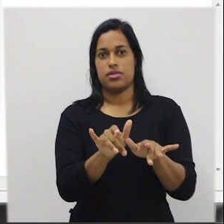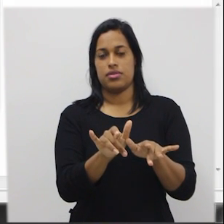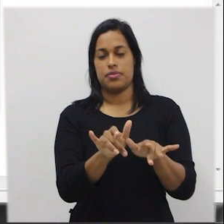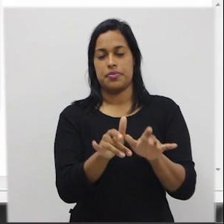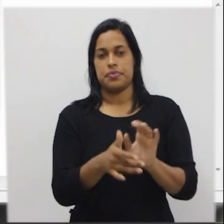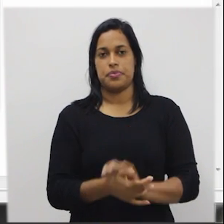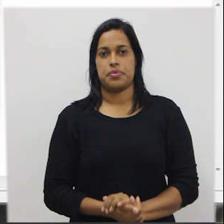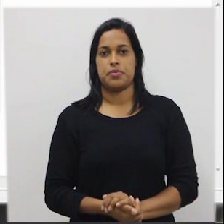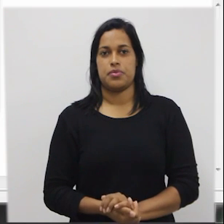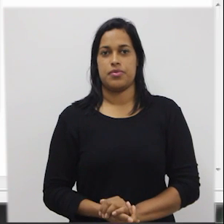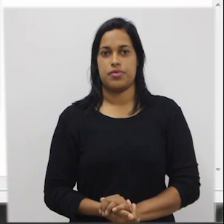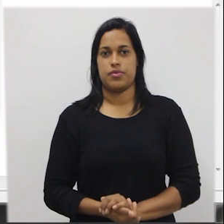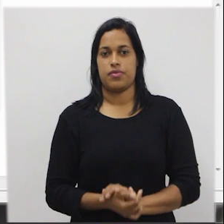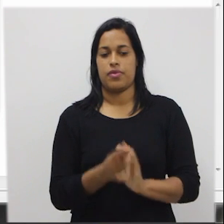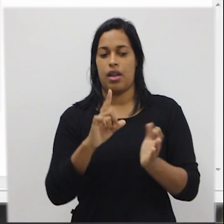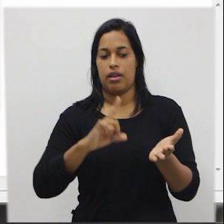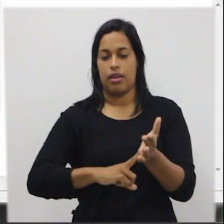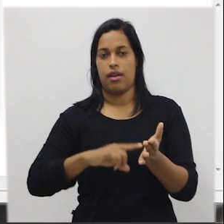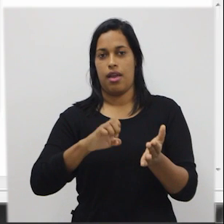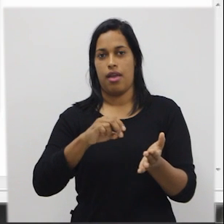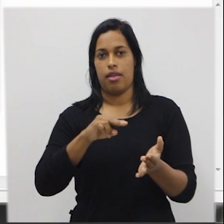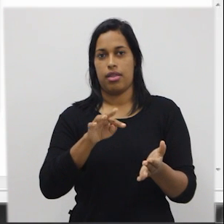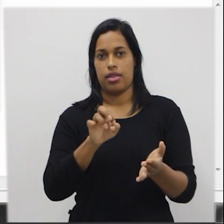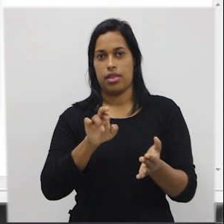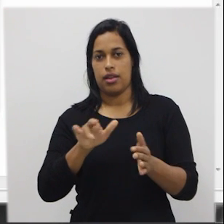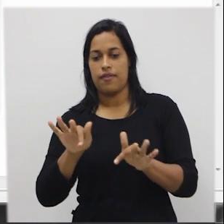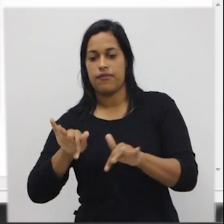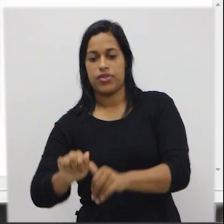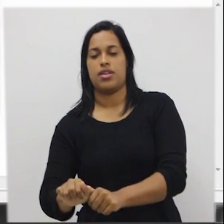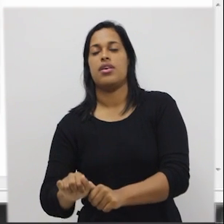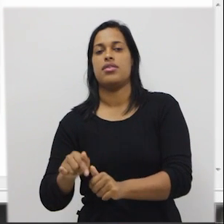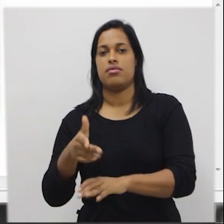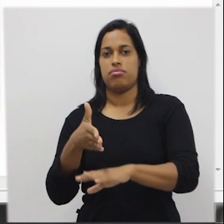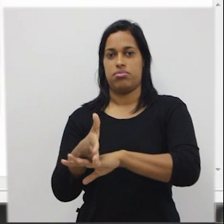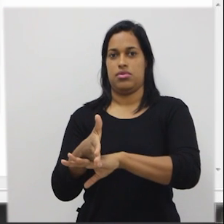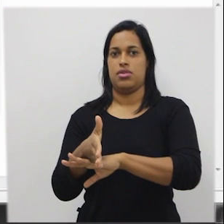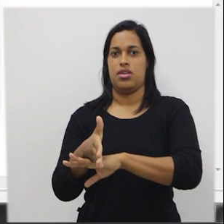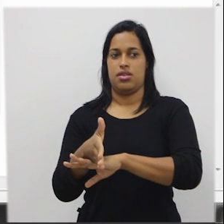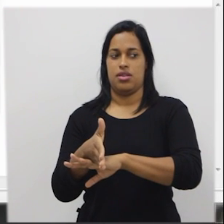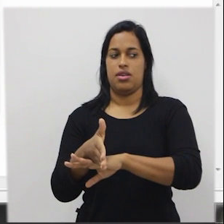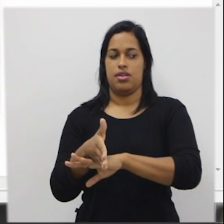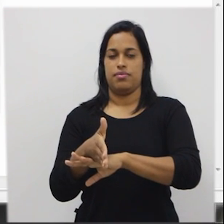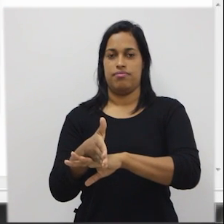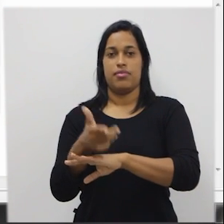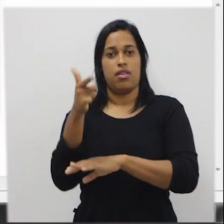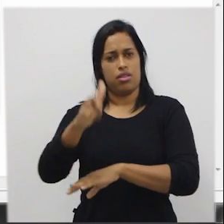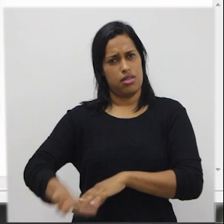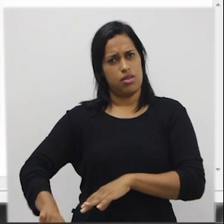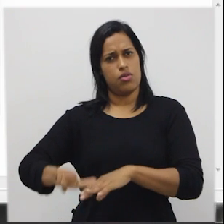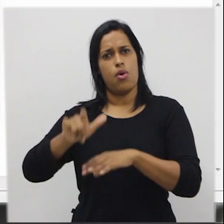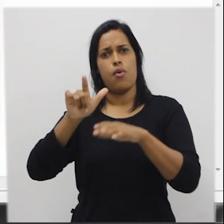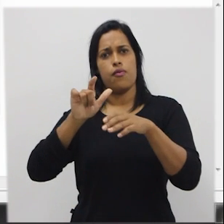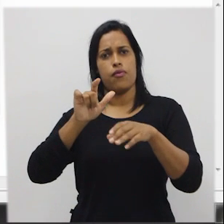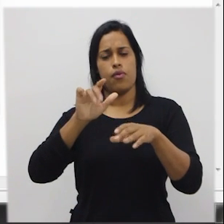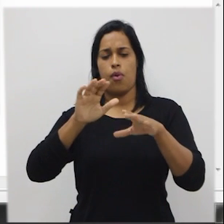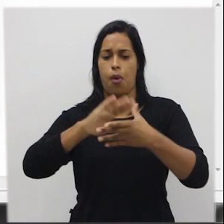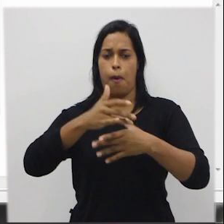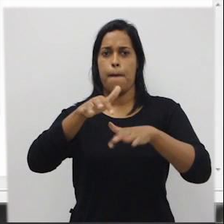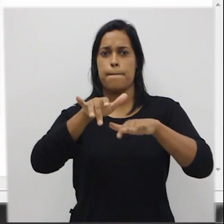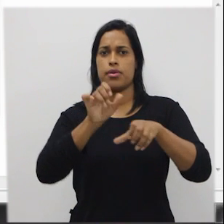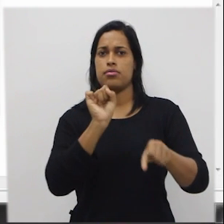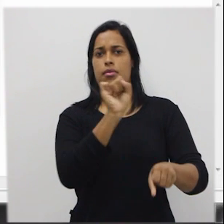e apertar a tecla Enter finalizando esta entrada novamente o computador está parado